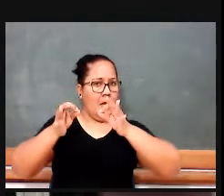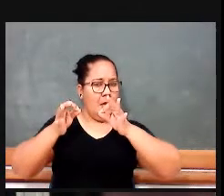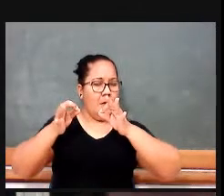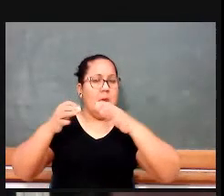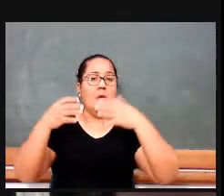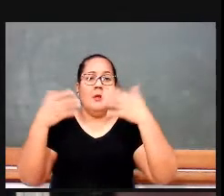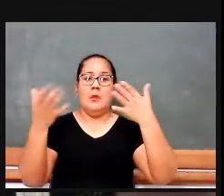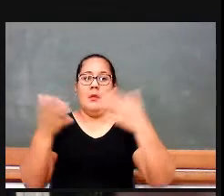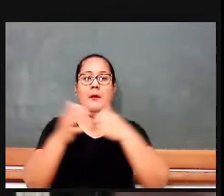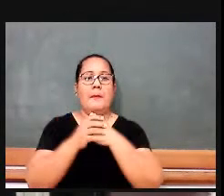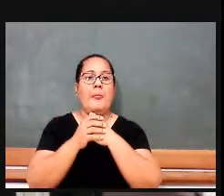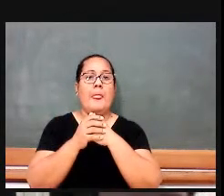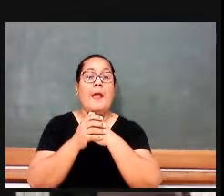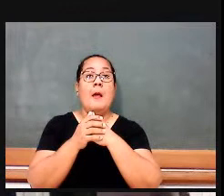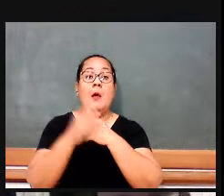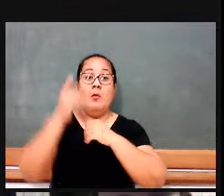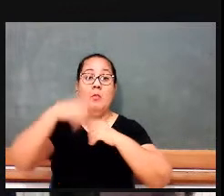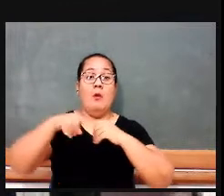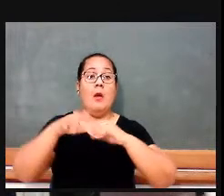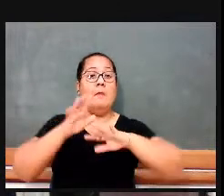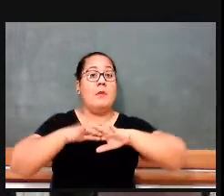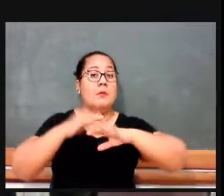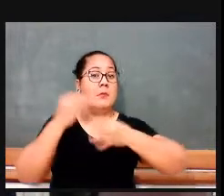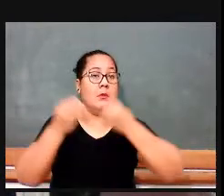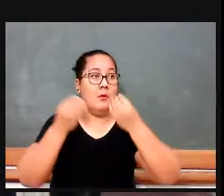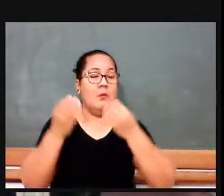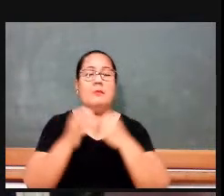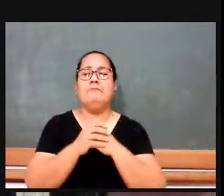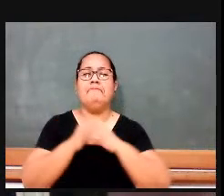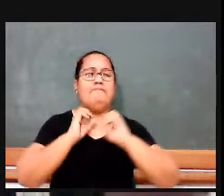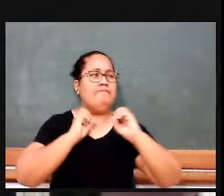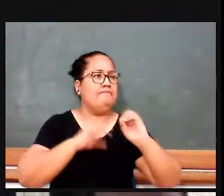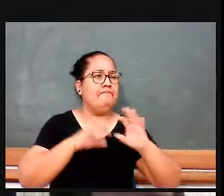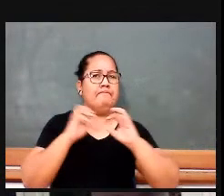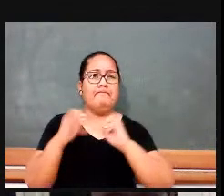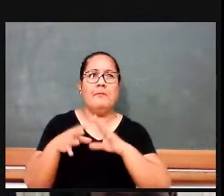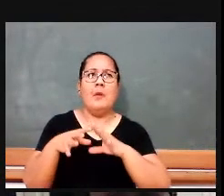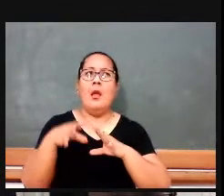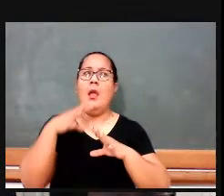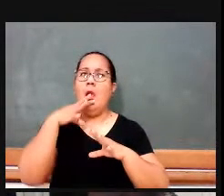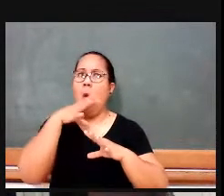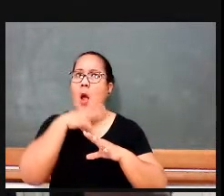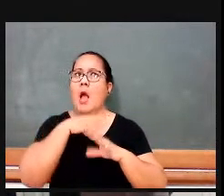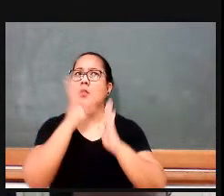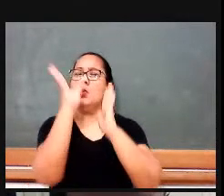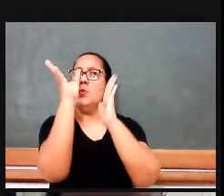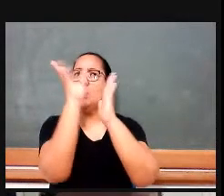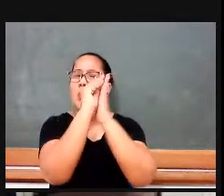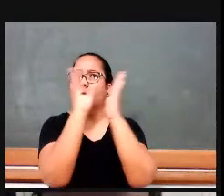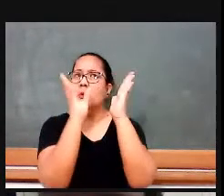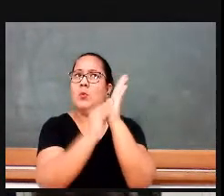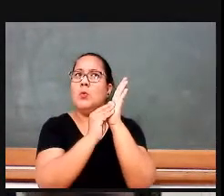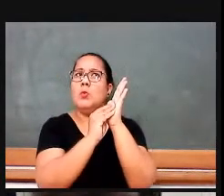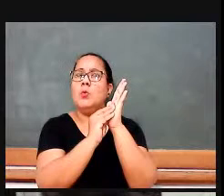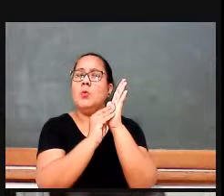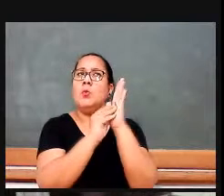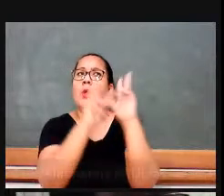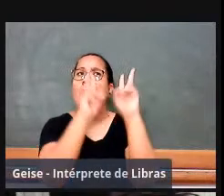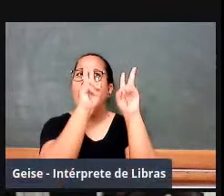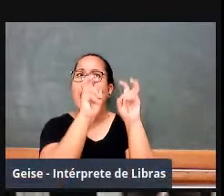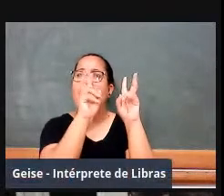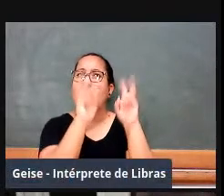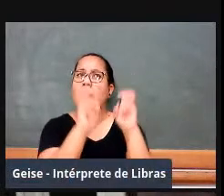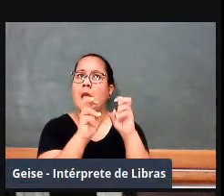vamos ensinar matemática a partir de blocos de conteúdos. e esses blocos são quatro